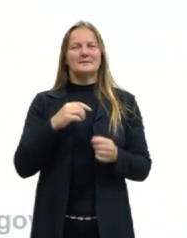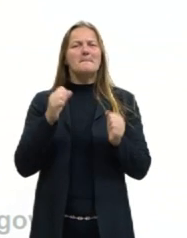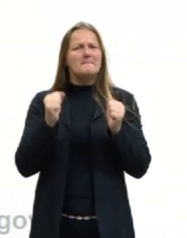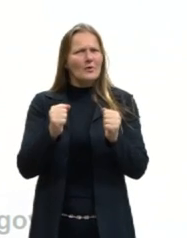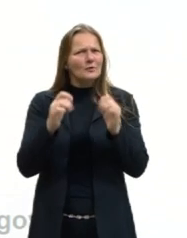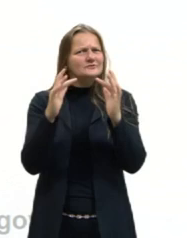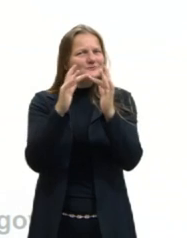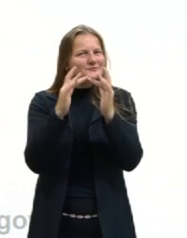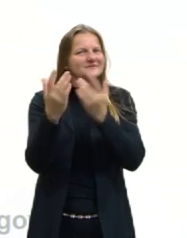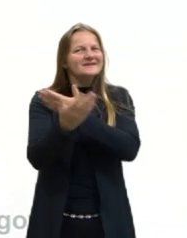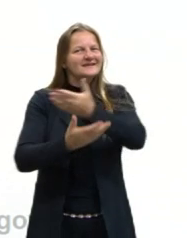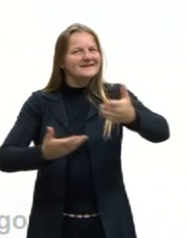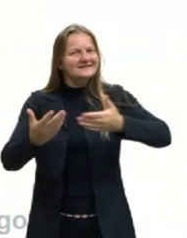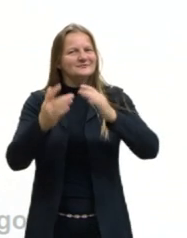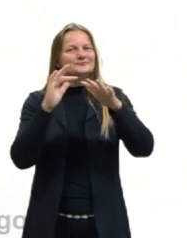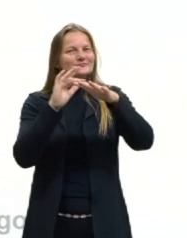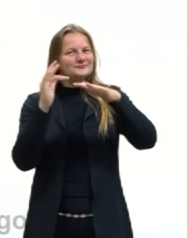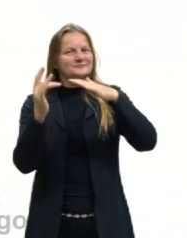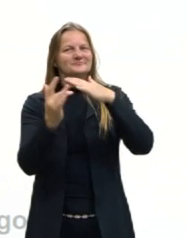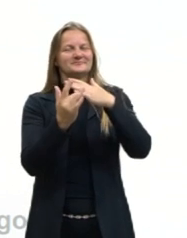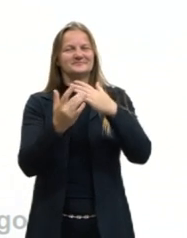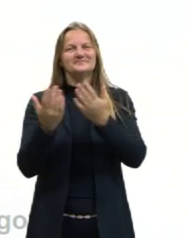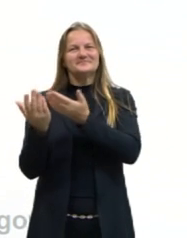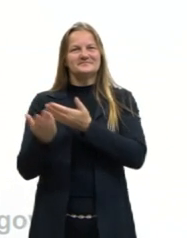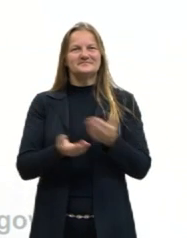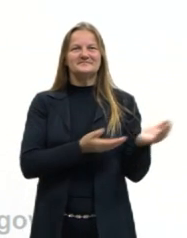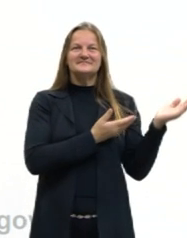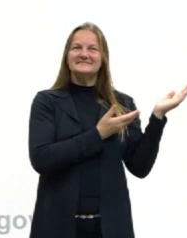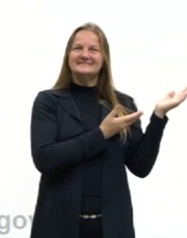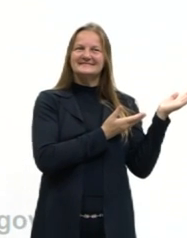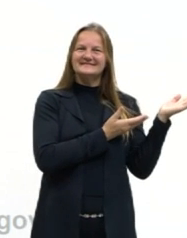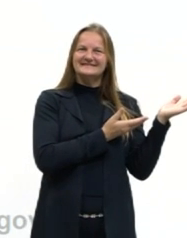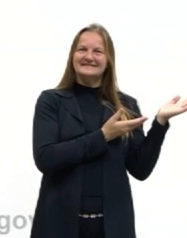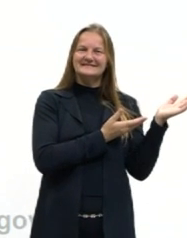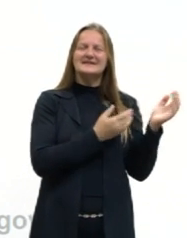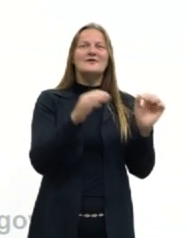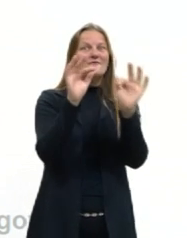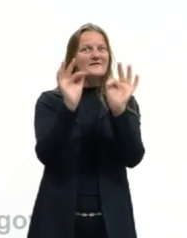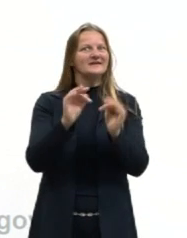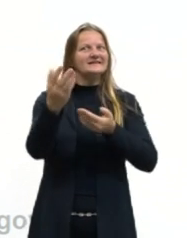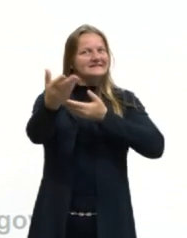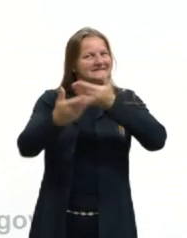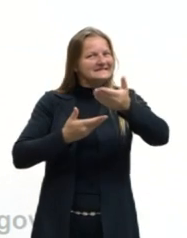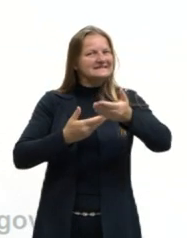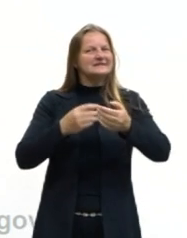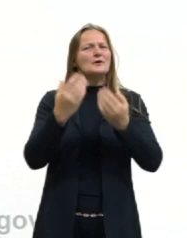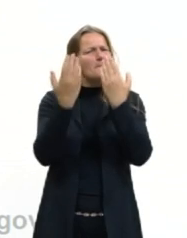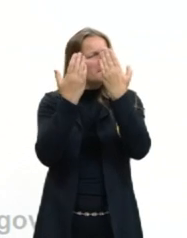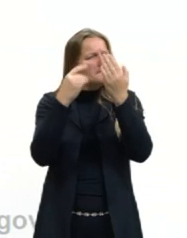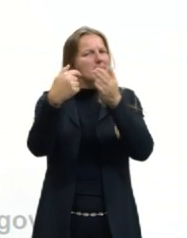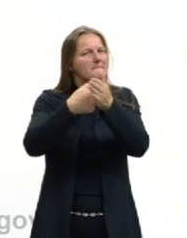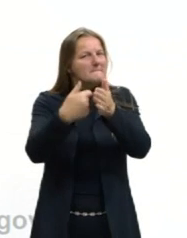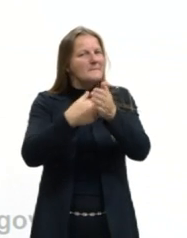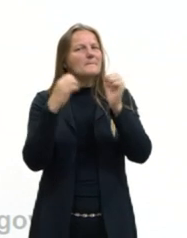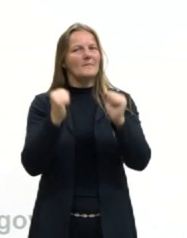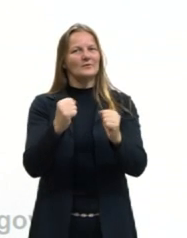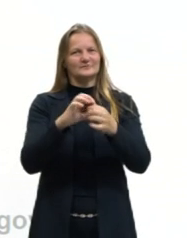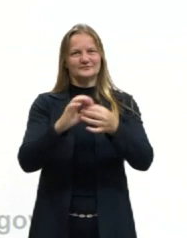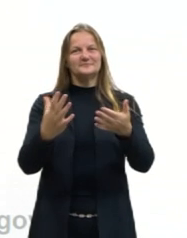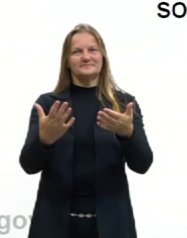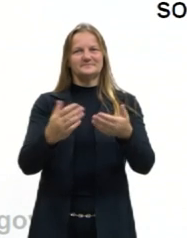contato comigo pelas minhas redes sociais. Eu deixei os meus contatos aqui, eu vou ficar muito feliz de receber alguma dúvida, alguma pergunta de vocês.